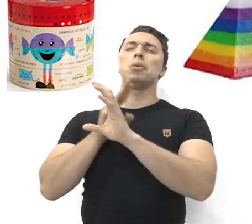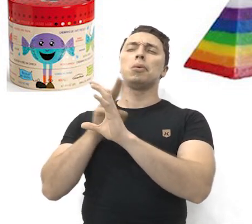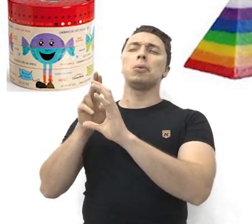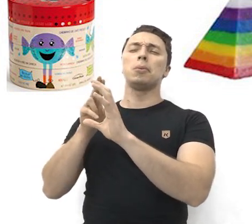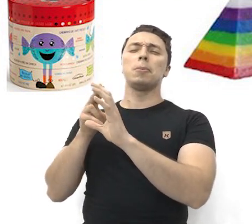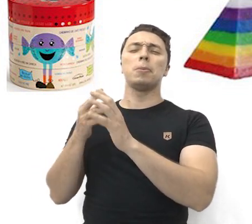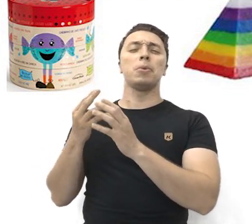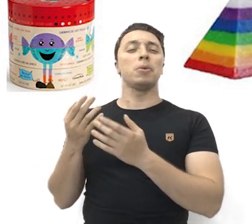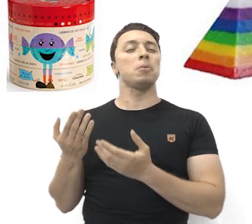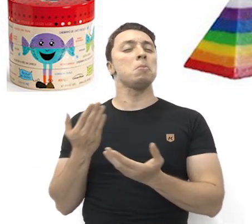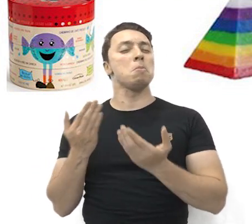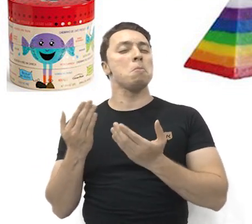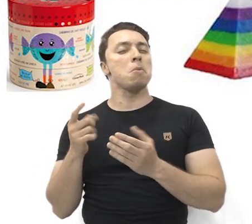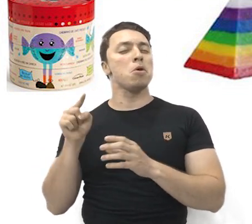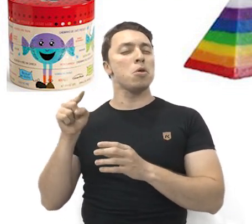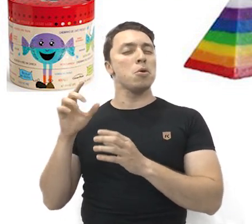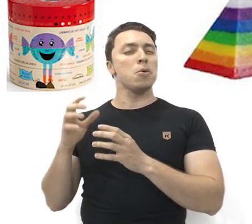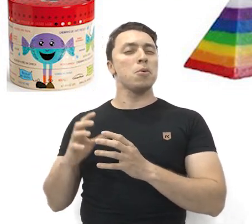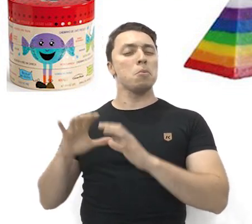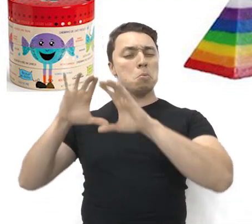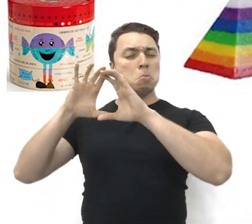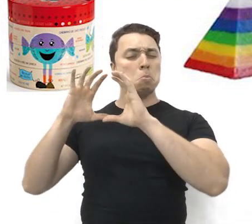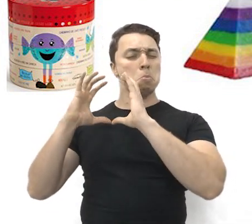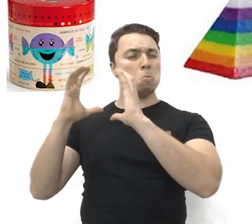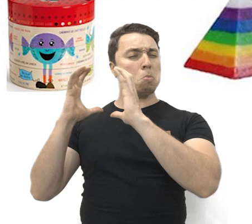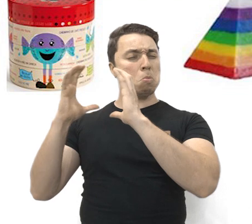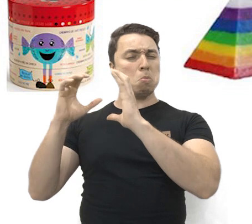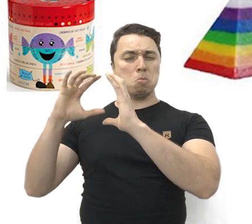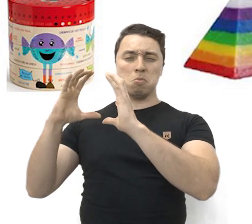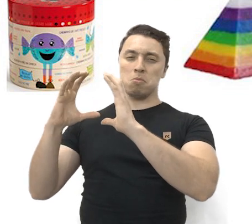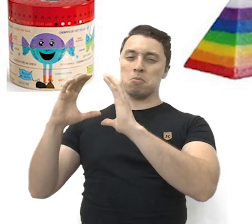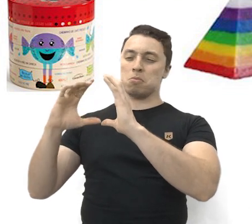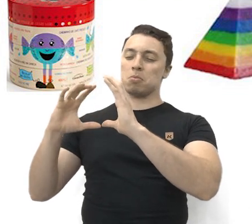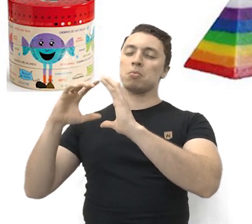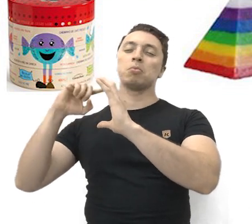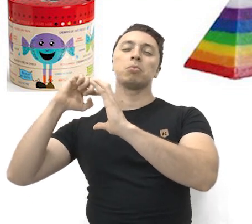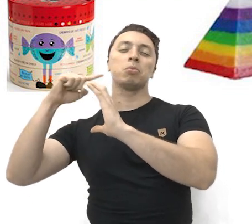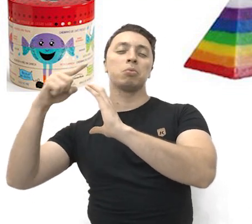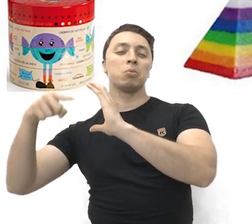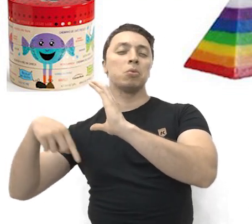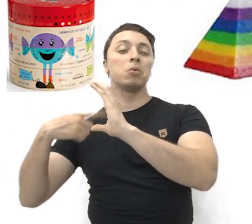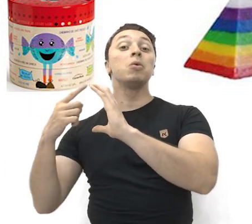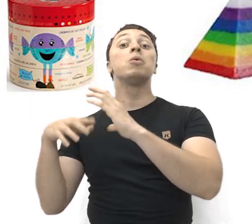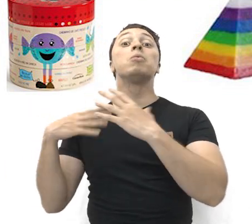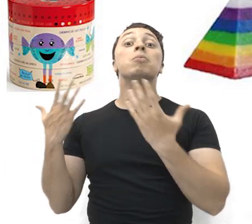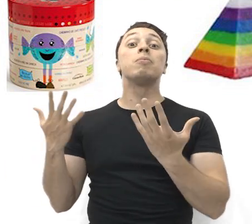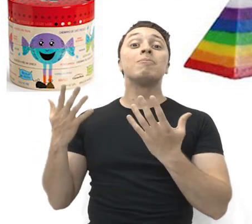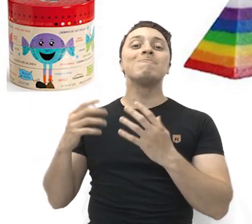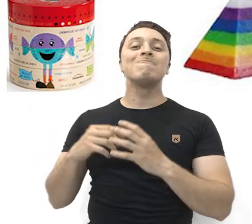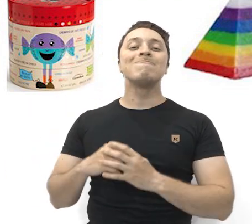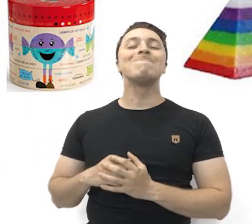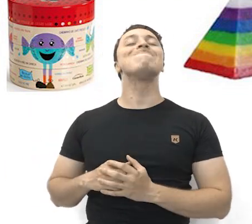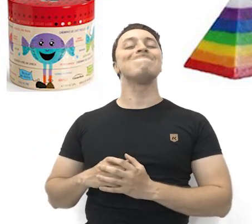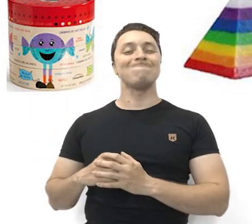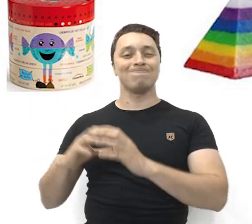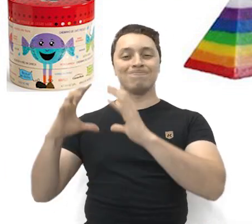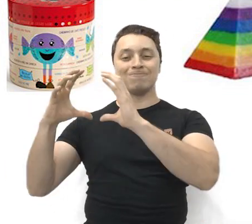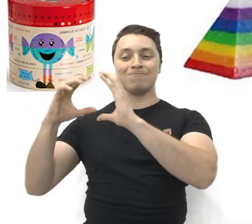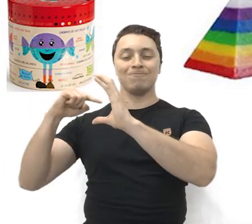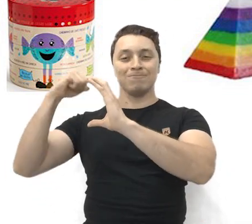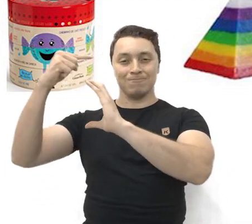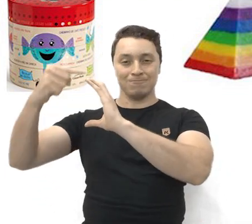é aí como essa bola, esse mesmo formato? Qual é? A esfera,